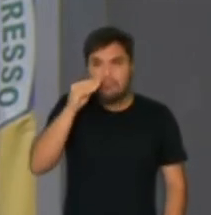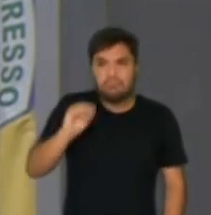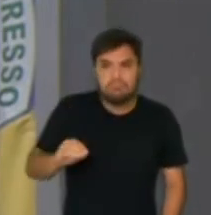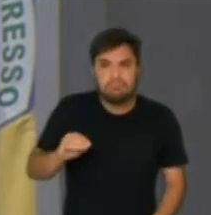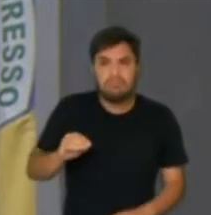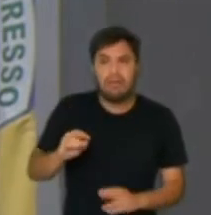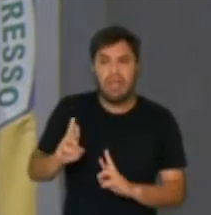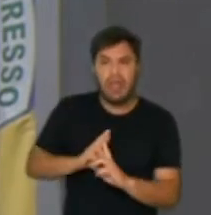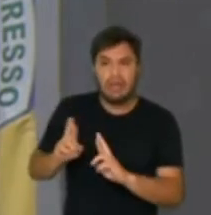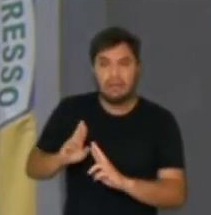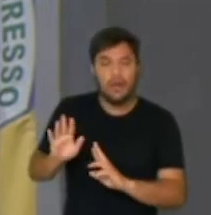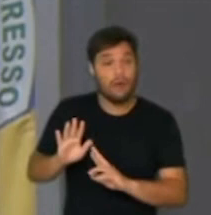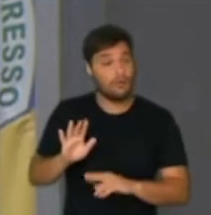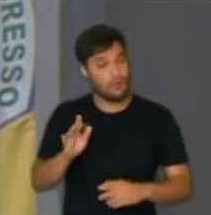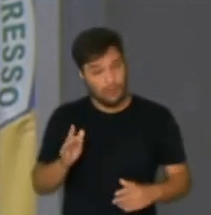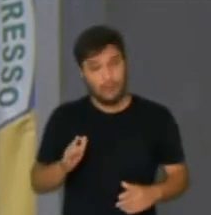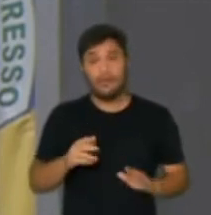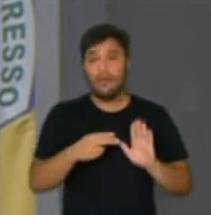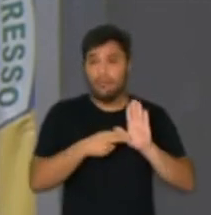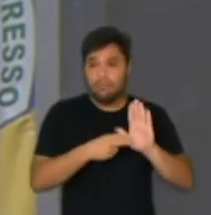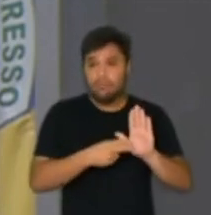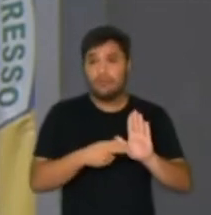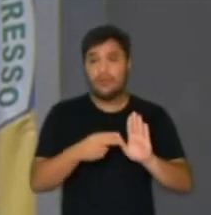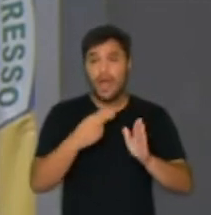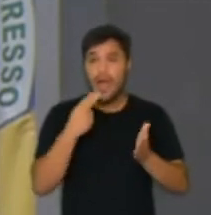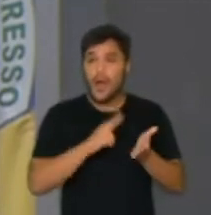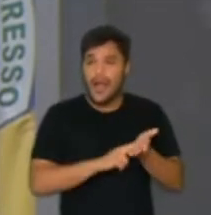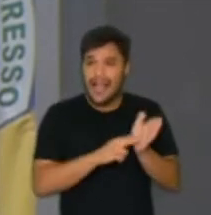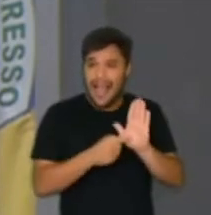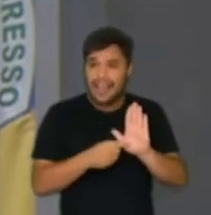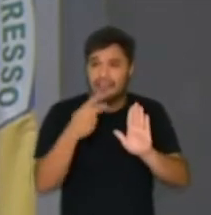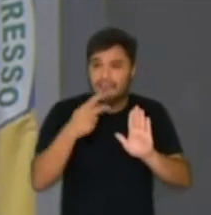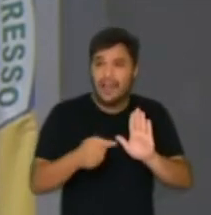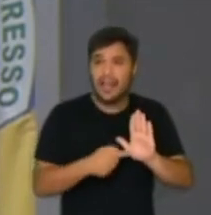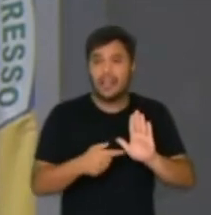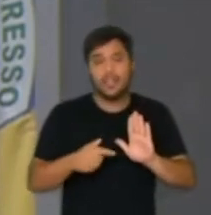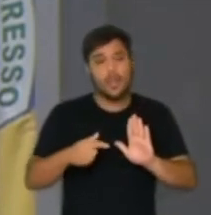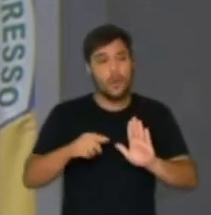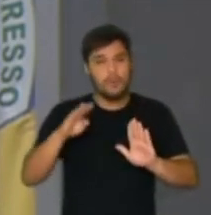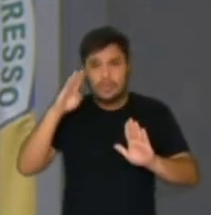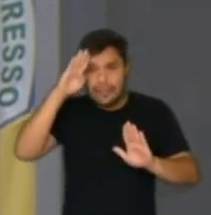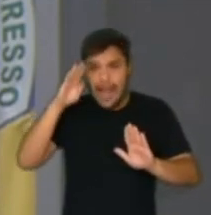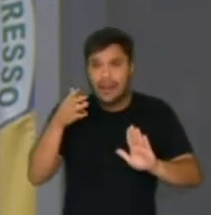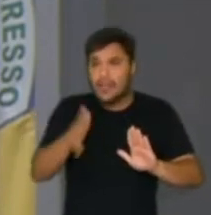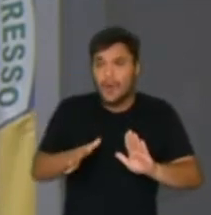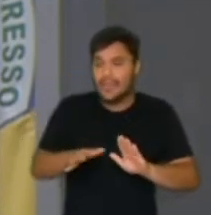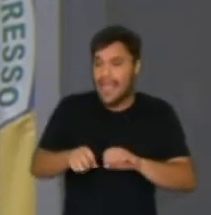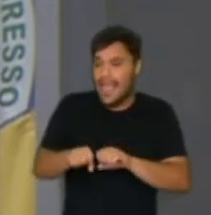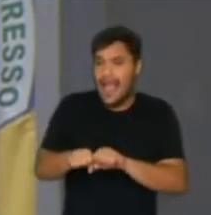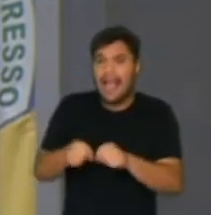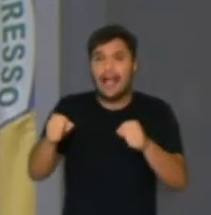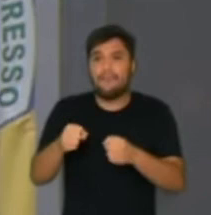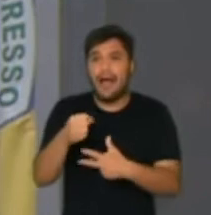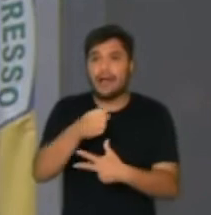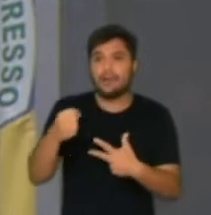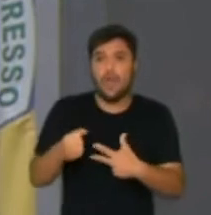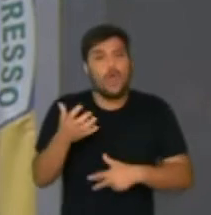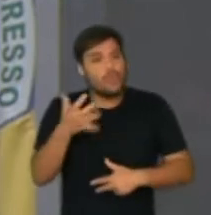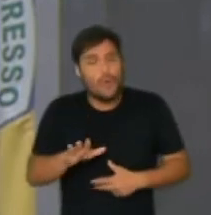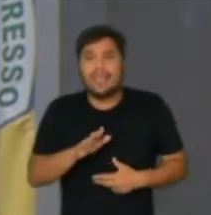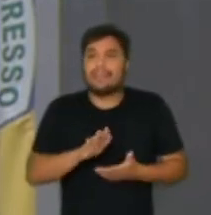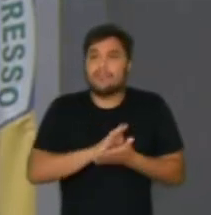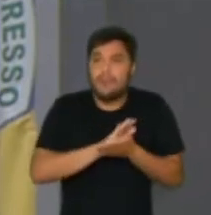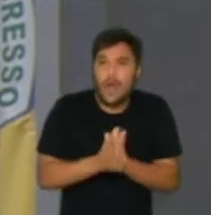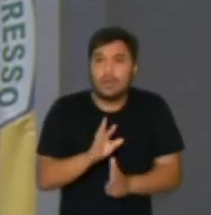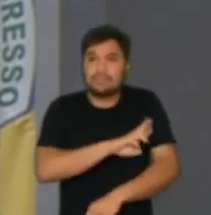nota só prova que o presidente da República nunca quis, nunca quis causar uma ruptura. Nunca quis ser racista, nunca